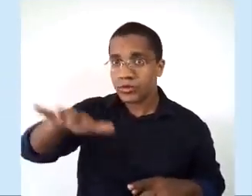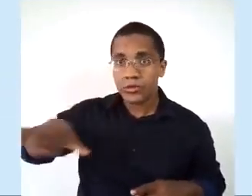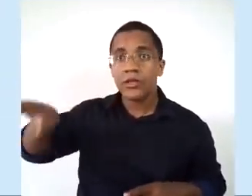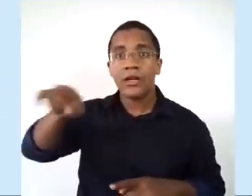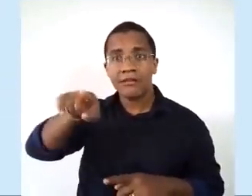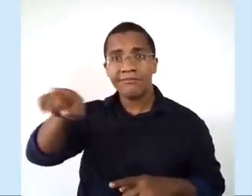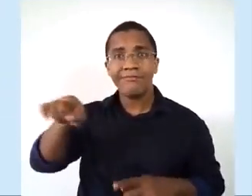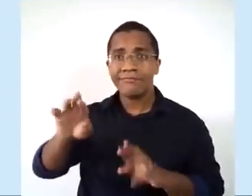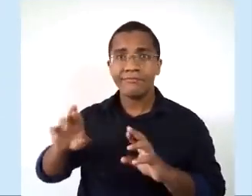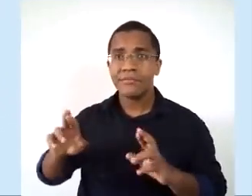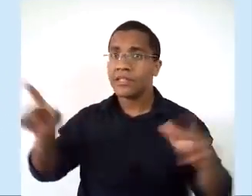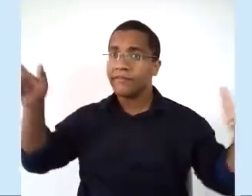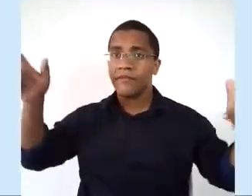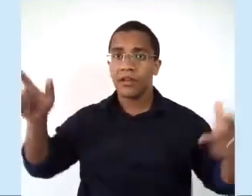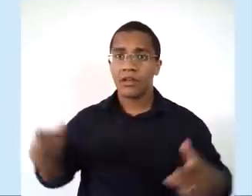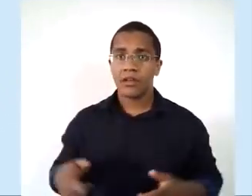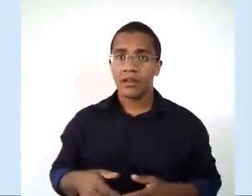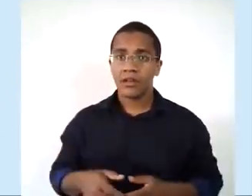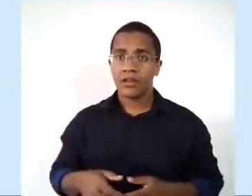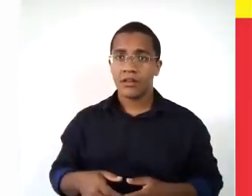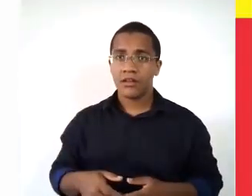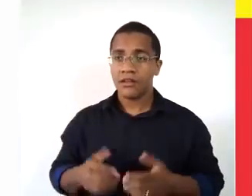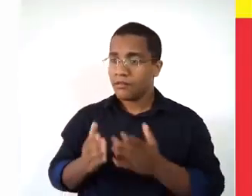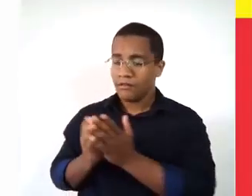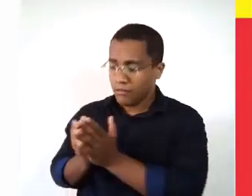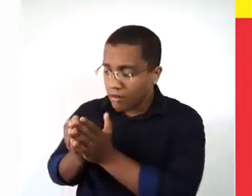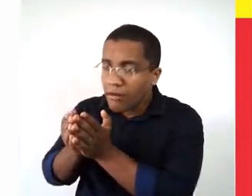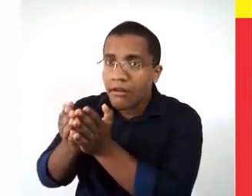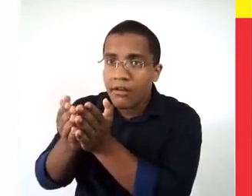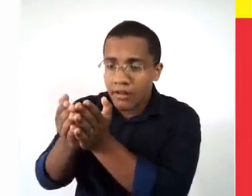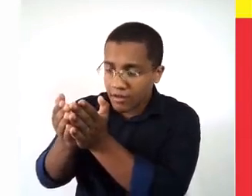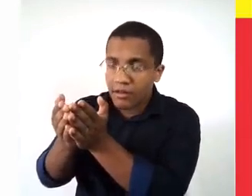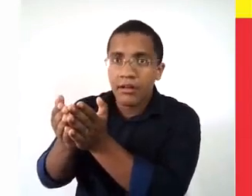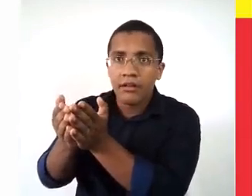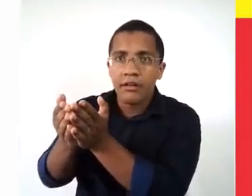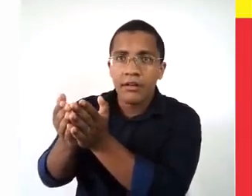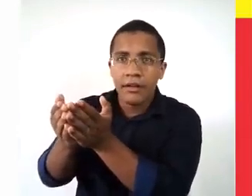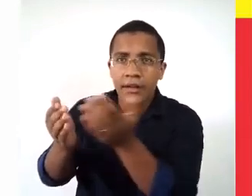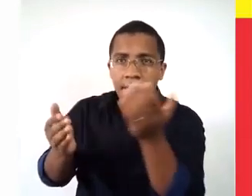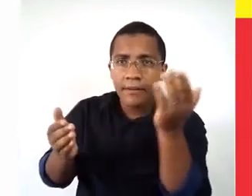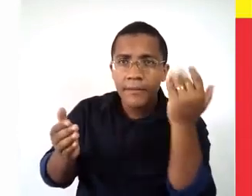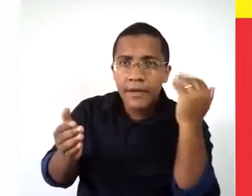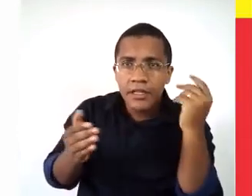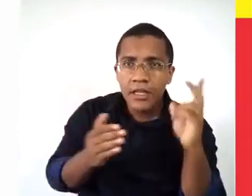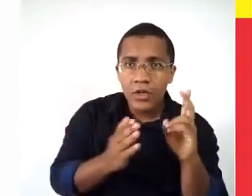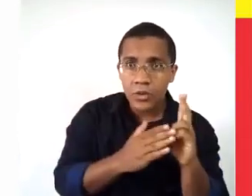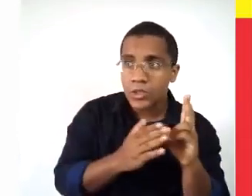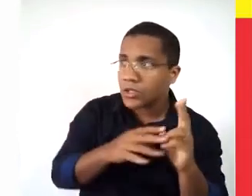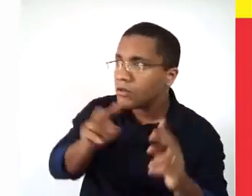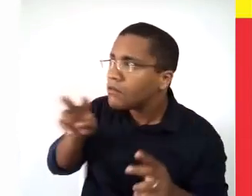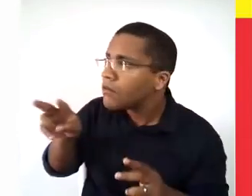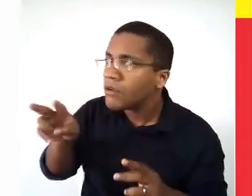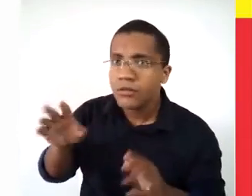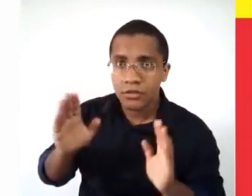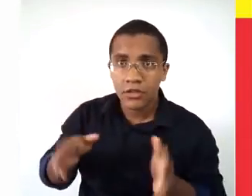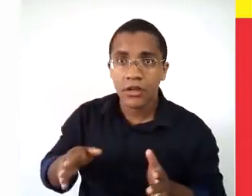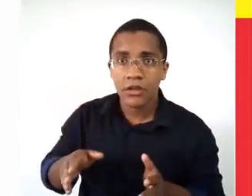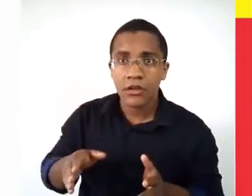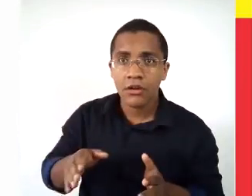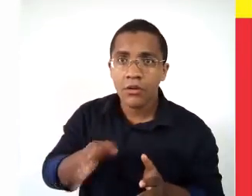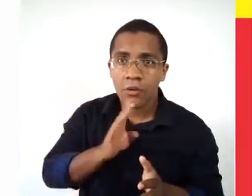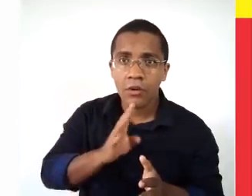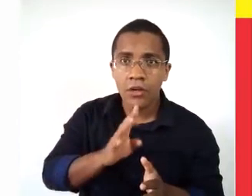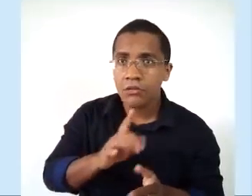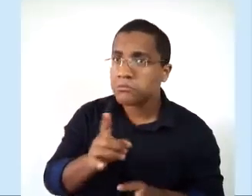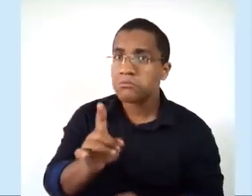chegando a uma terra diferente e de um jeito diferente. Porque essas embarcações aí, gente, elas nunca foram vistas pelos índios.